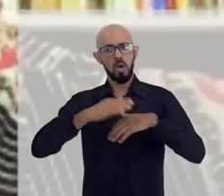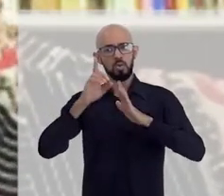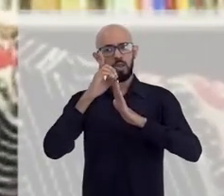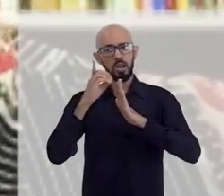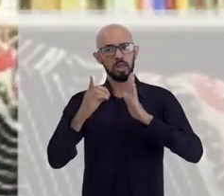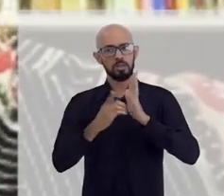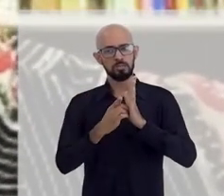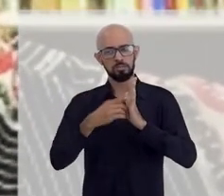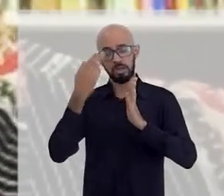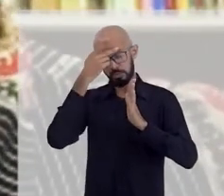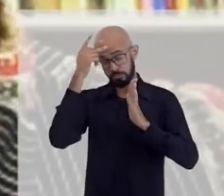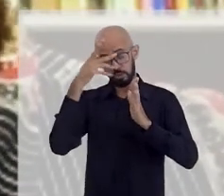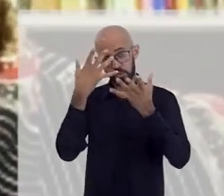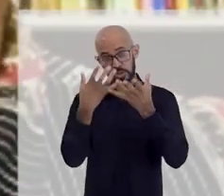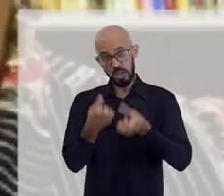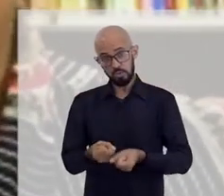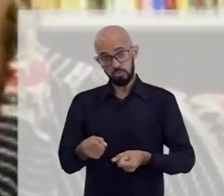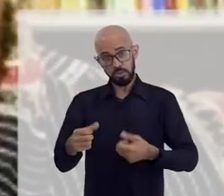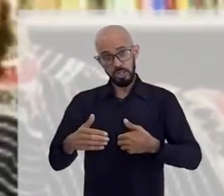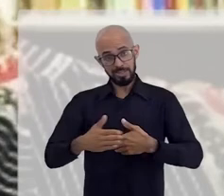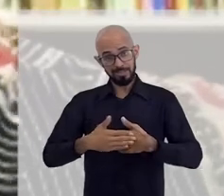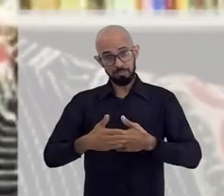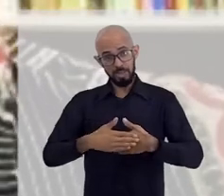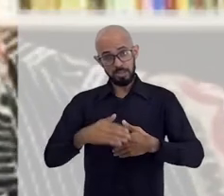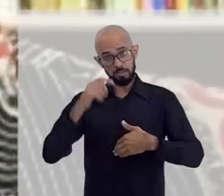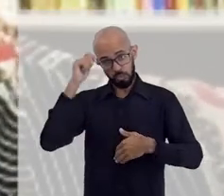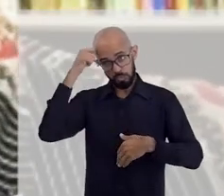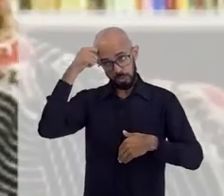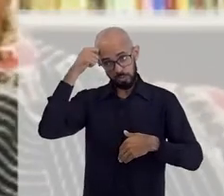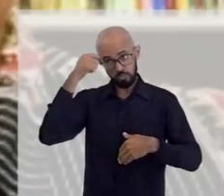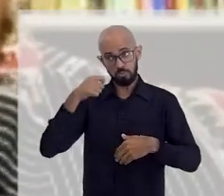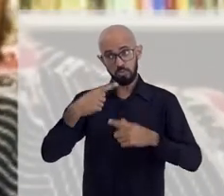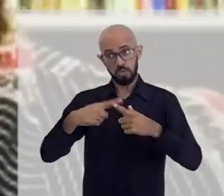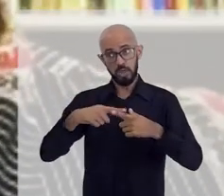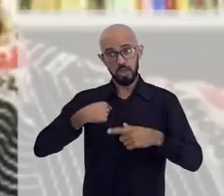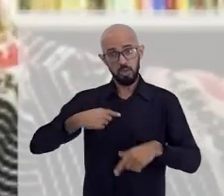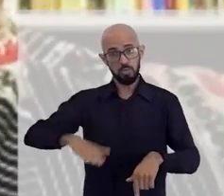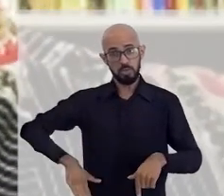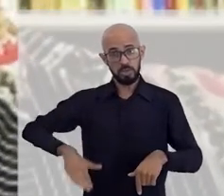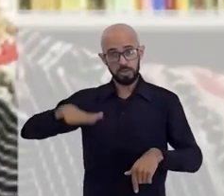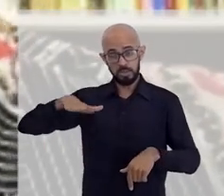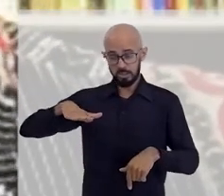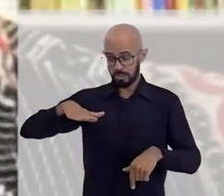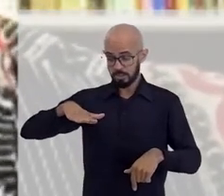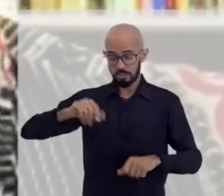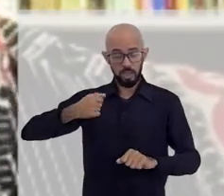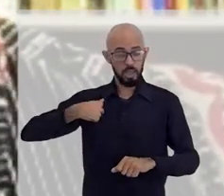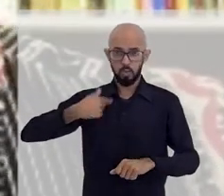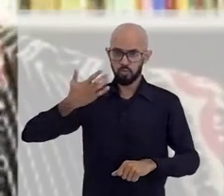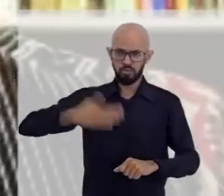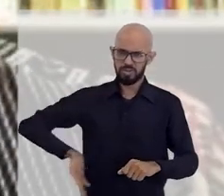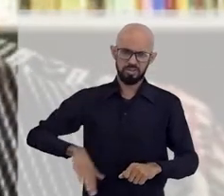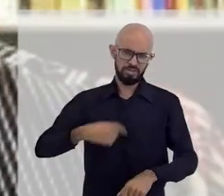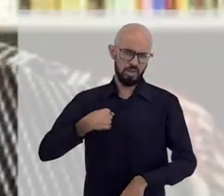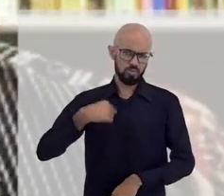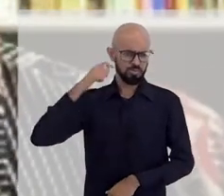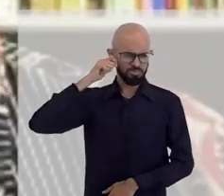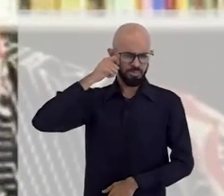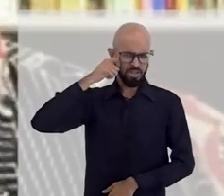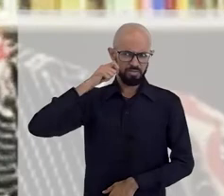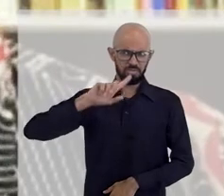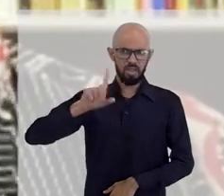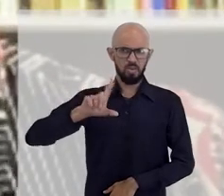para que as pessoas se assumissem como negras. Porque eu, quando era criança, e quando era criança, adolescente, ser negro, ninguém queria ser negro, a gente não dizia.